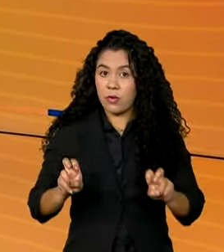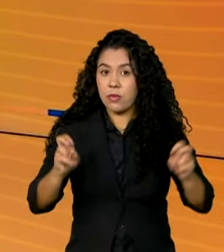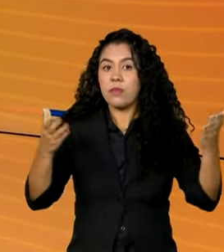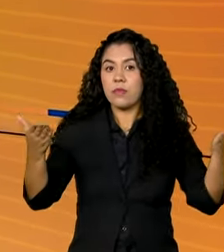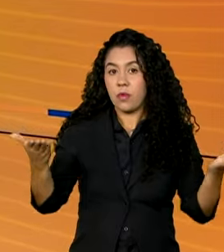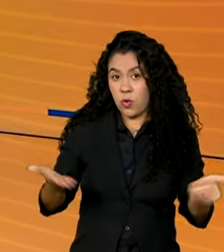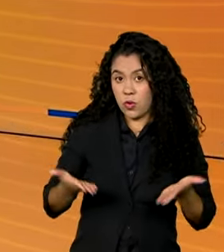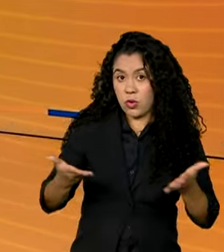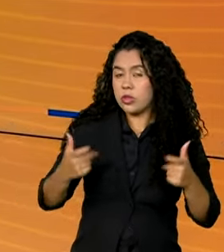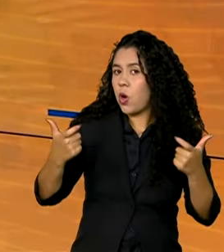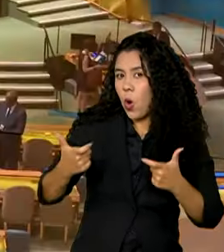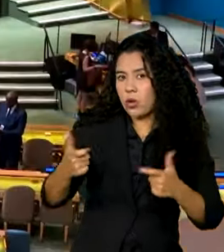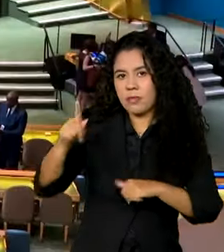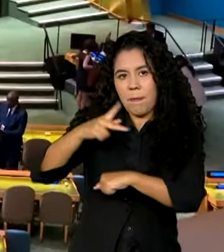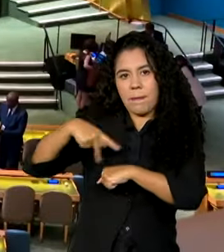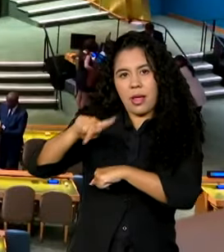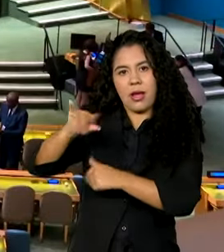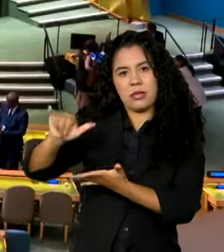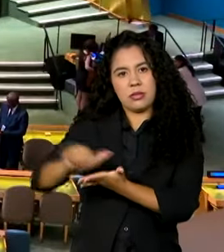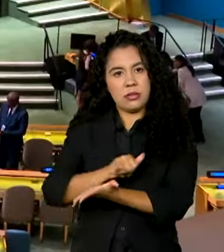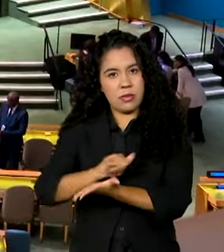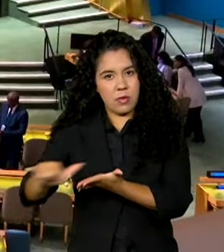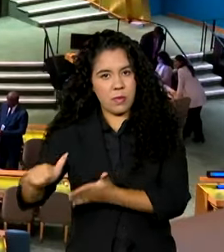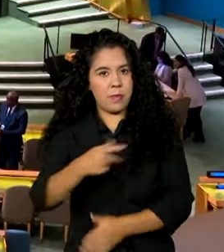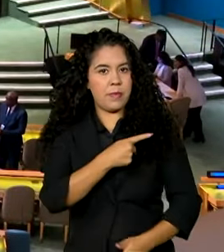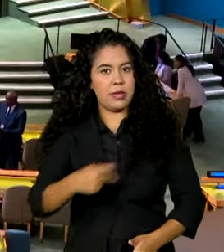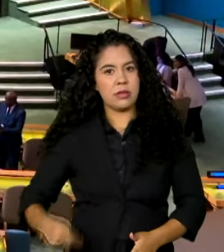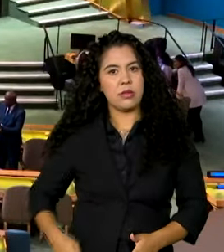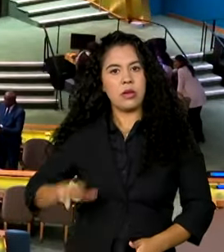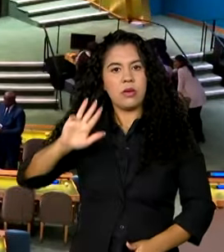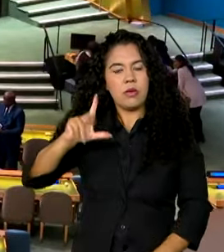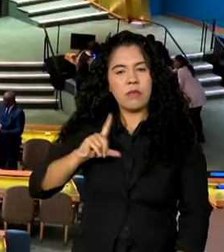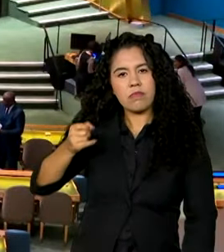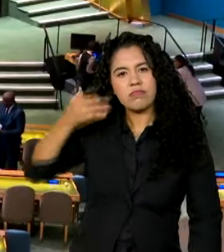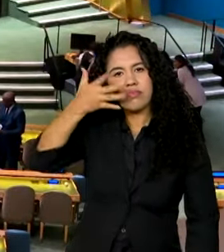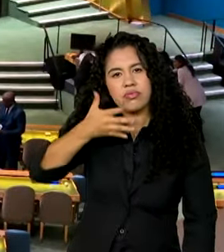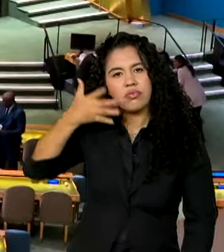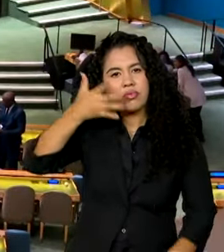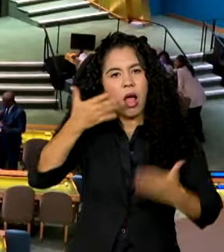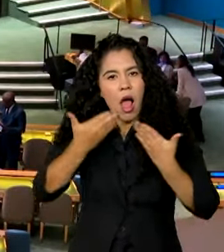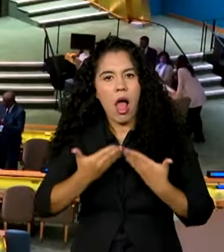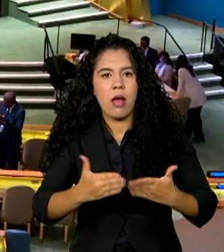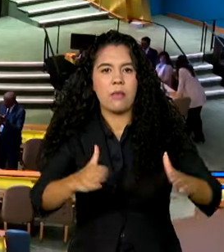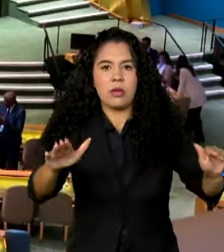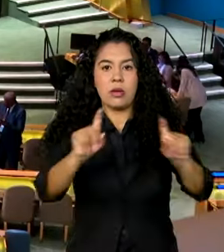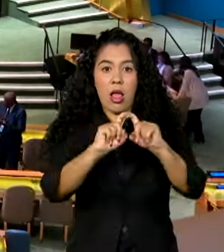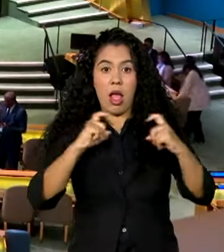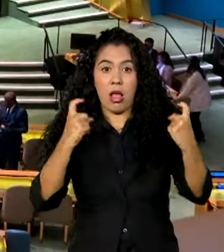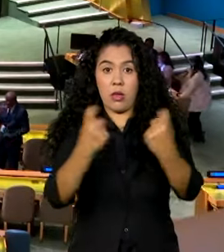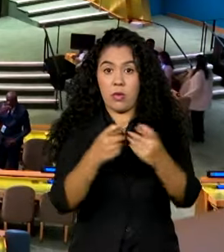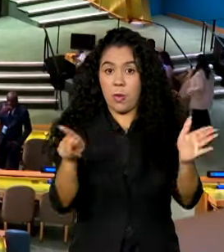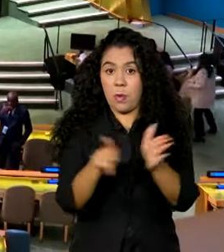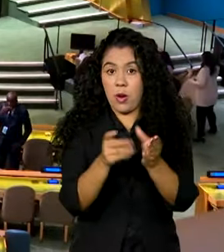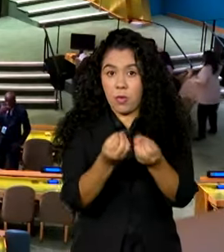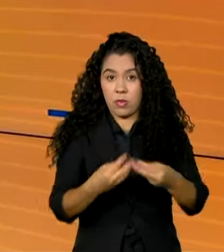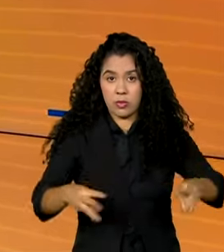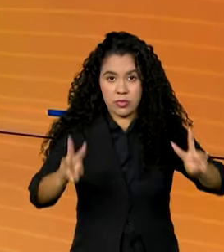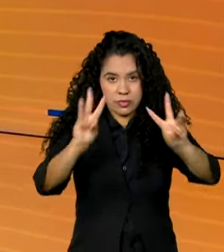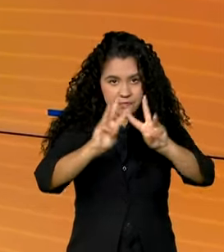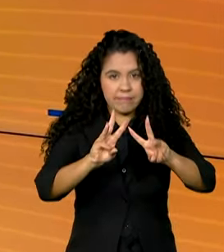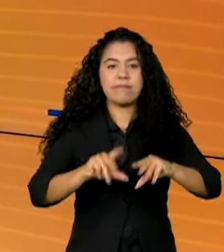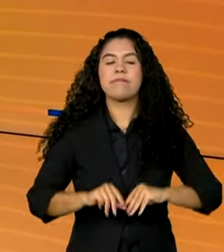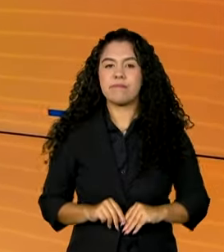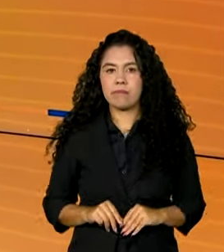Hoje em Nova Iorque, presidente Lula faz o tradicional discurso de abertura na Assembleia Geral das Nações Unidas.